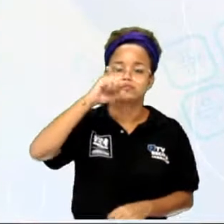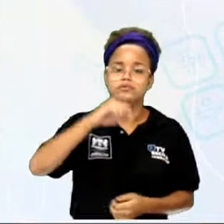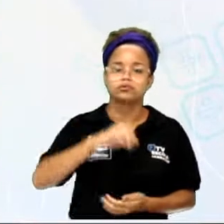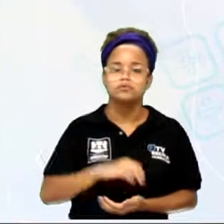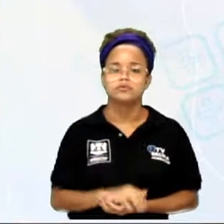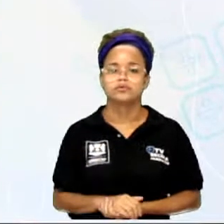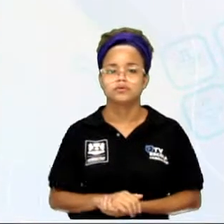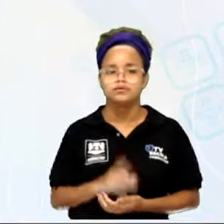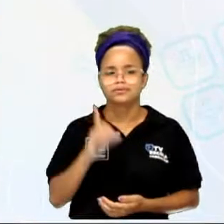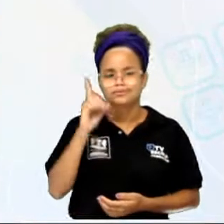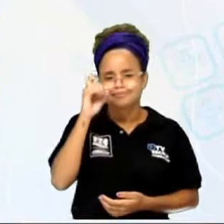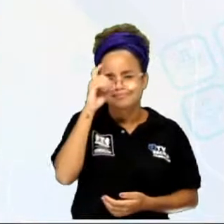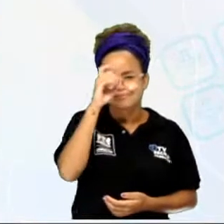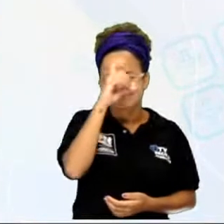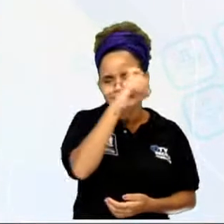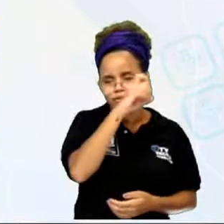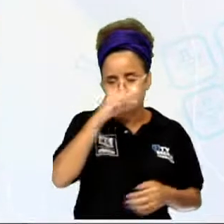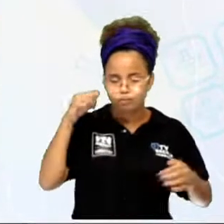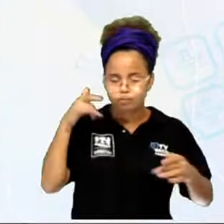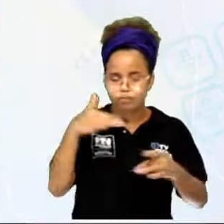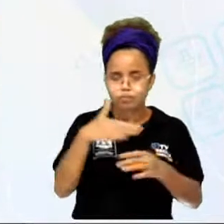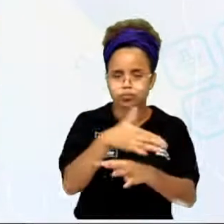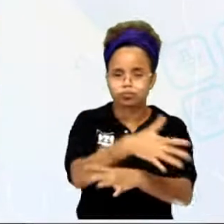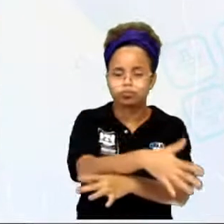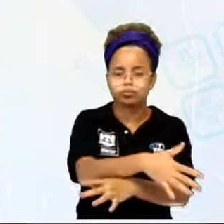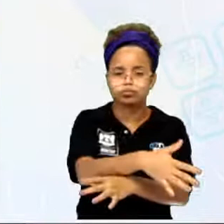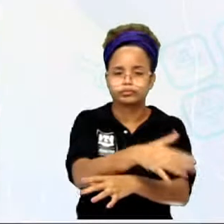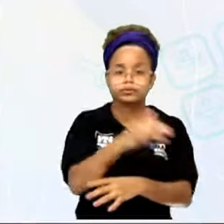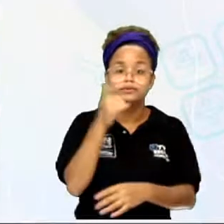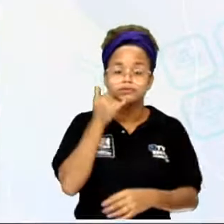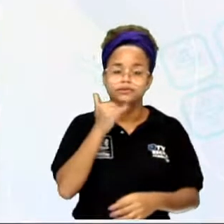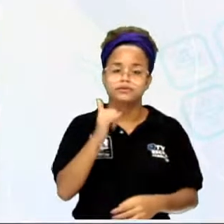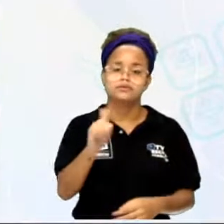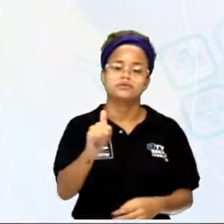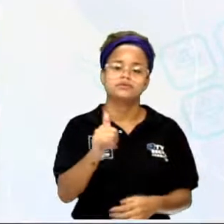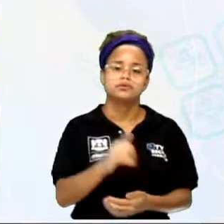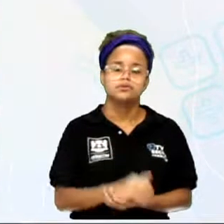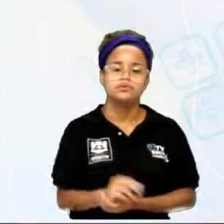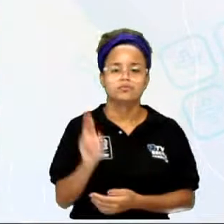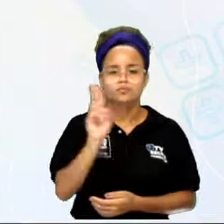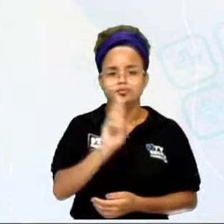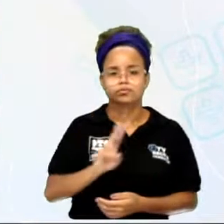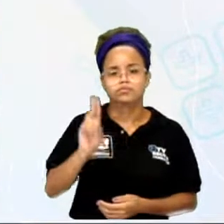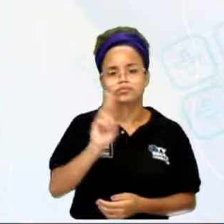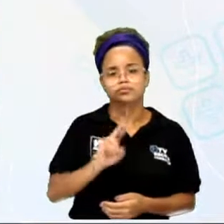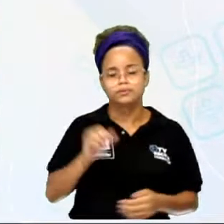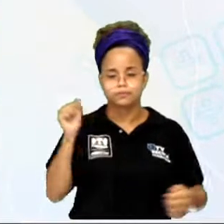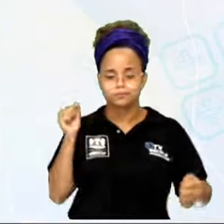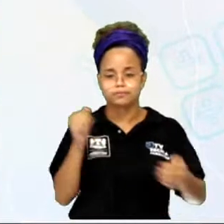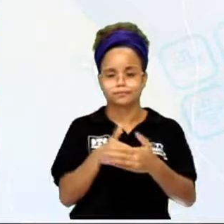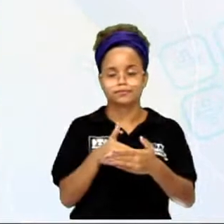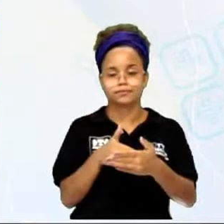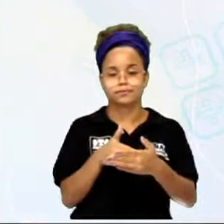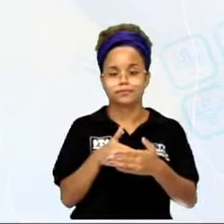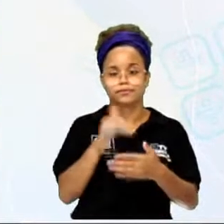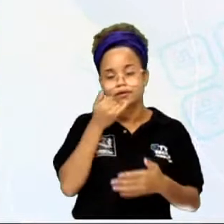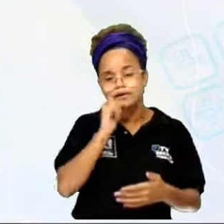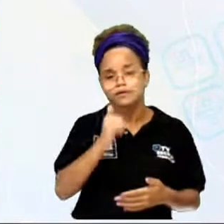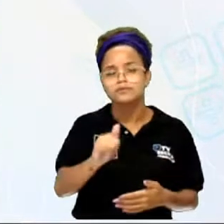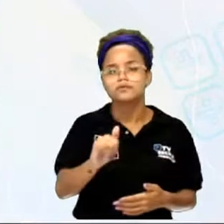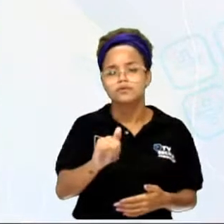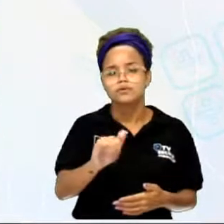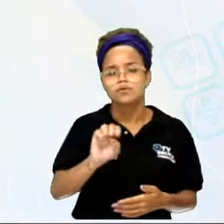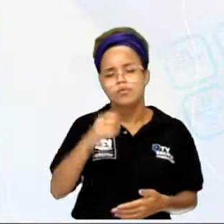a passagem de corrente elétrica. São usados para impedir a passagem de corrente, ou para